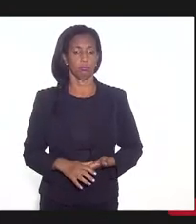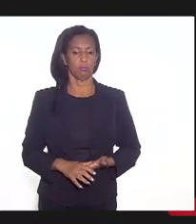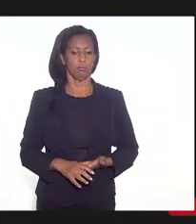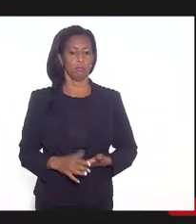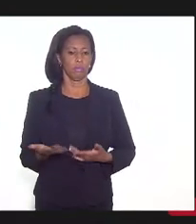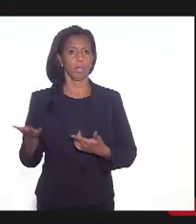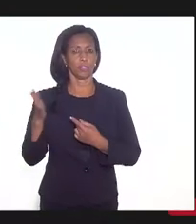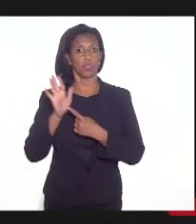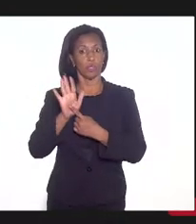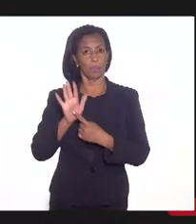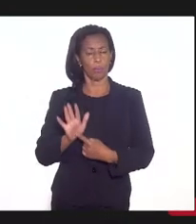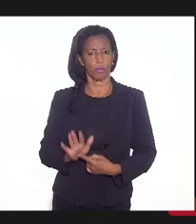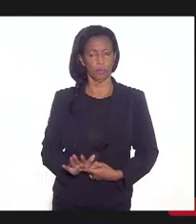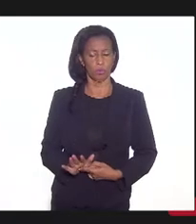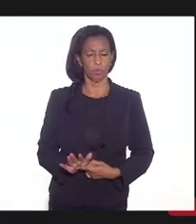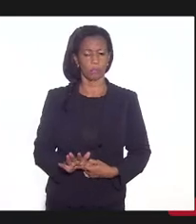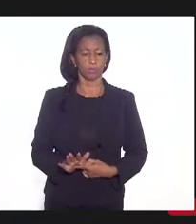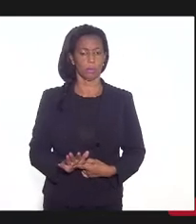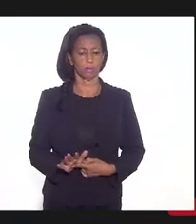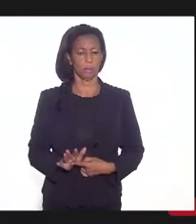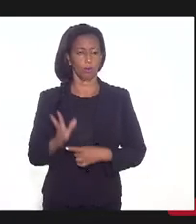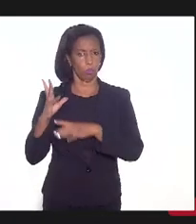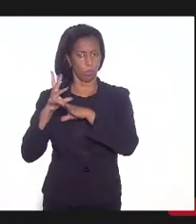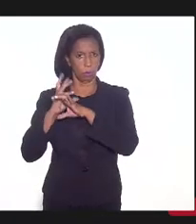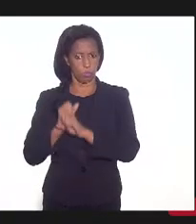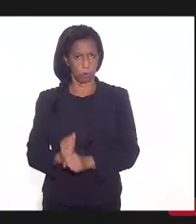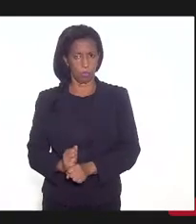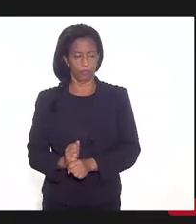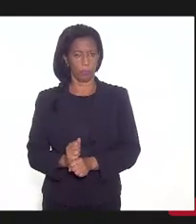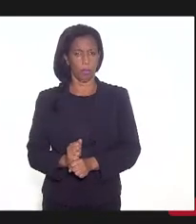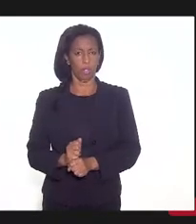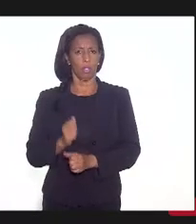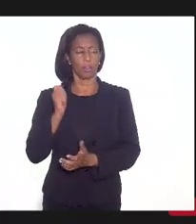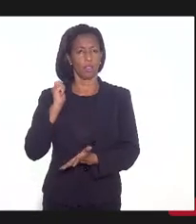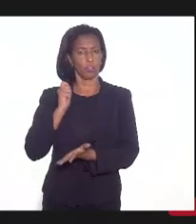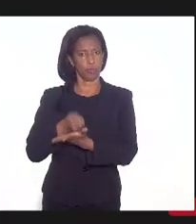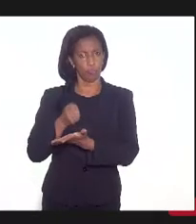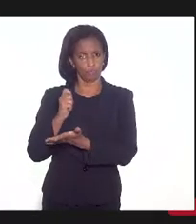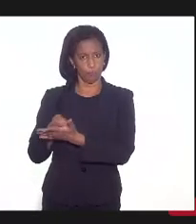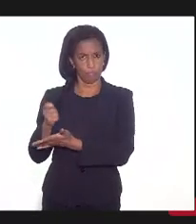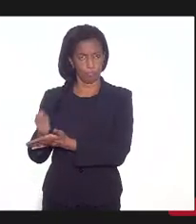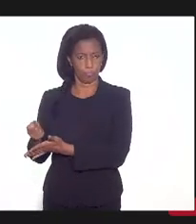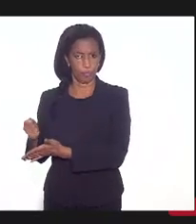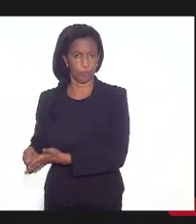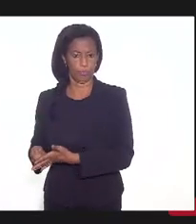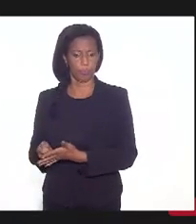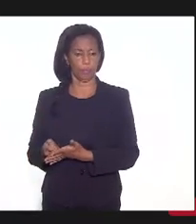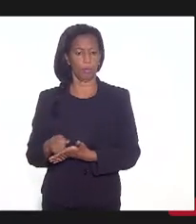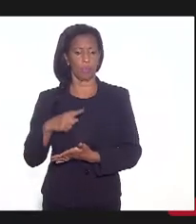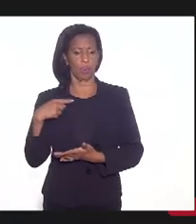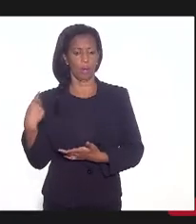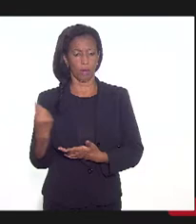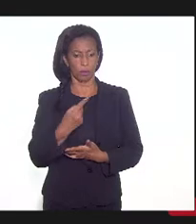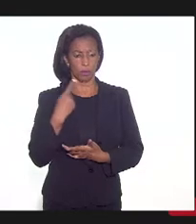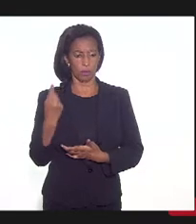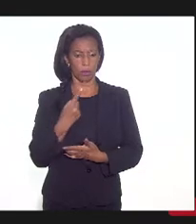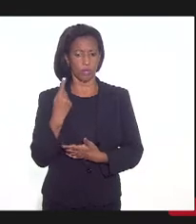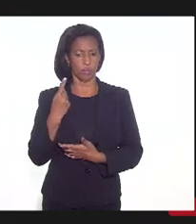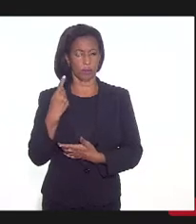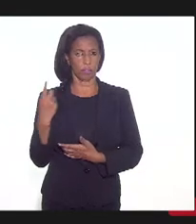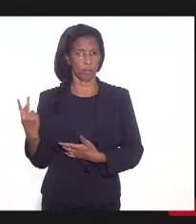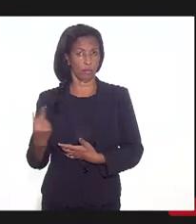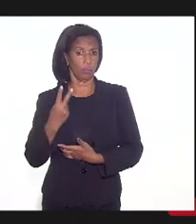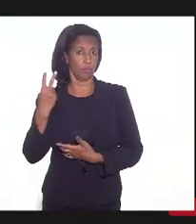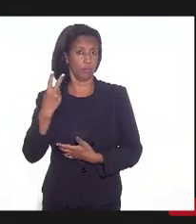das demonstrações contábeis, da prestação de contas. Nós temos que fazer a projeções financeiras